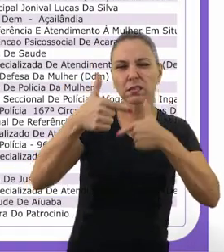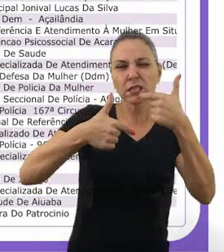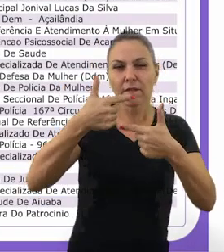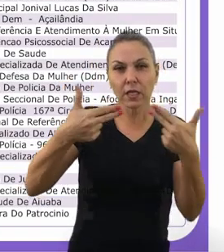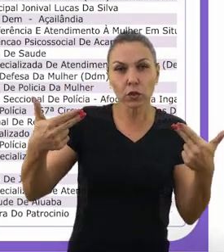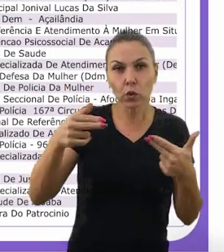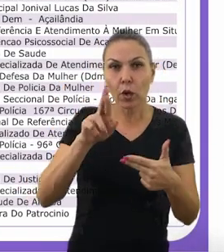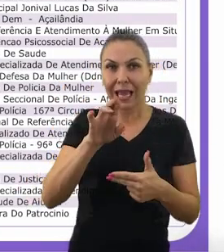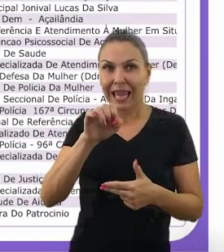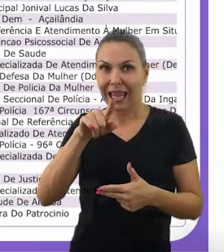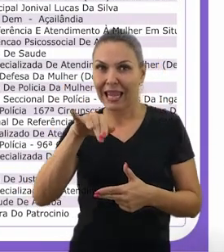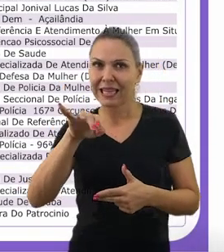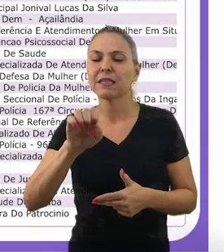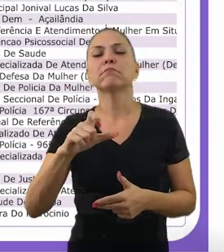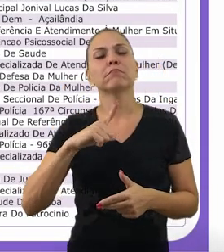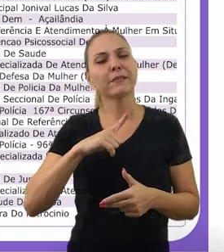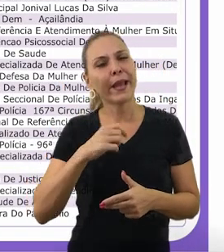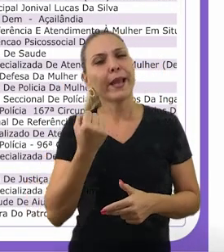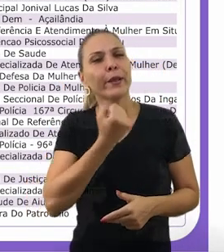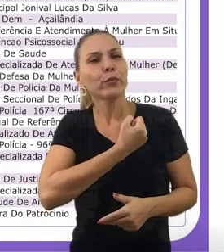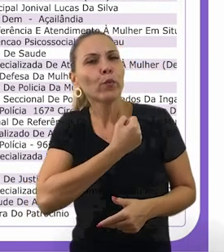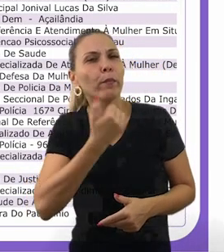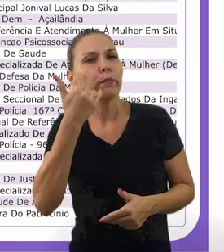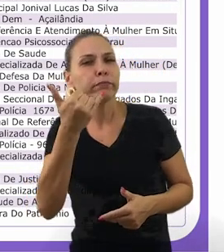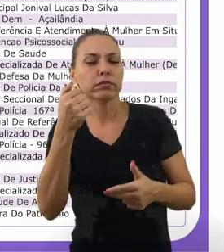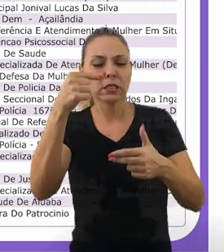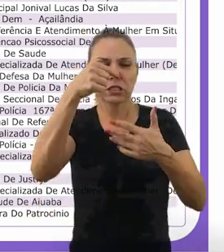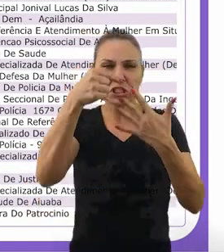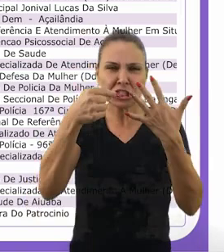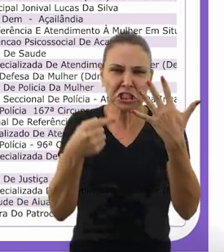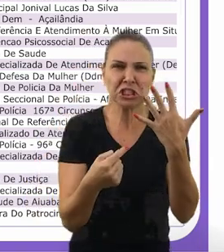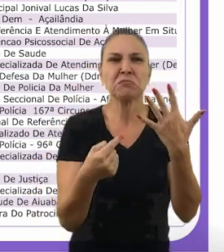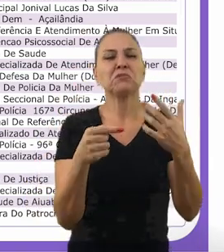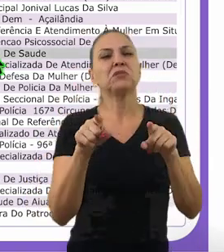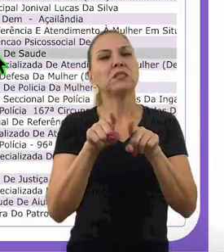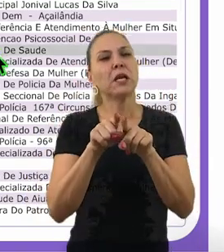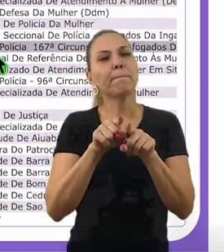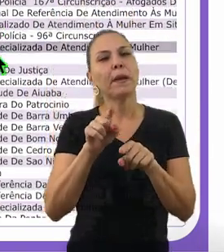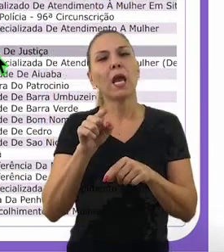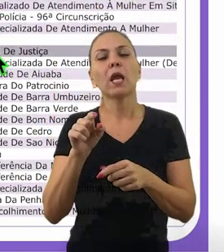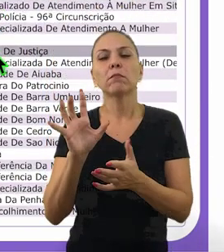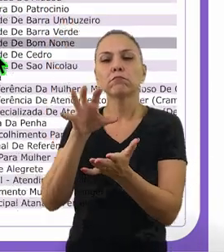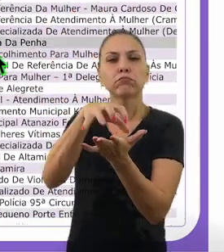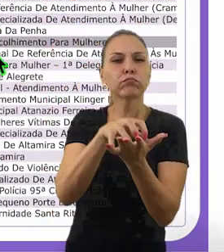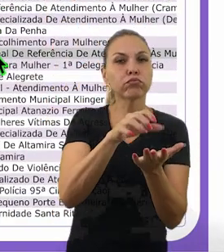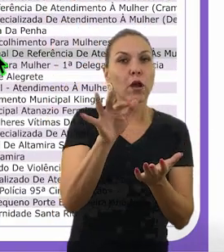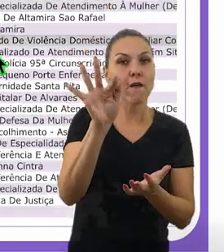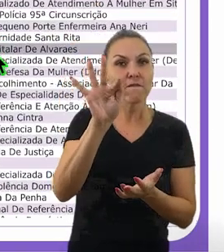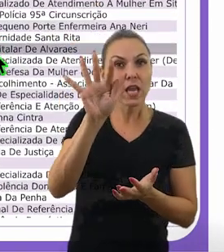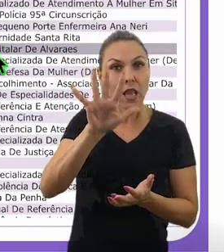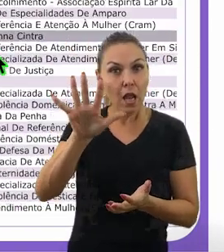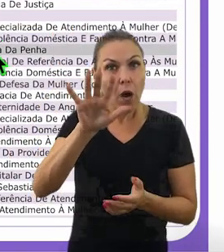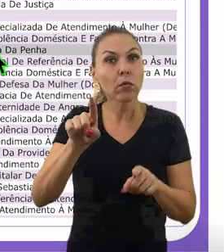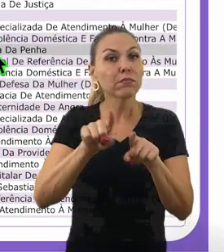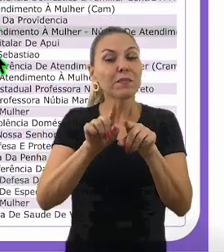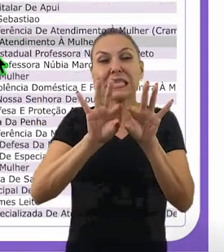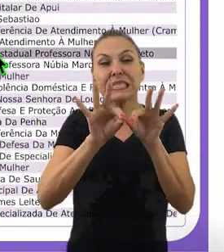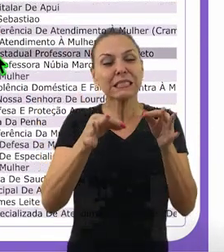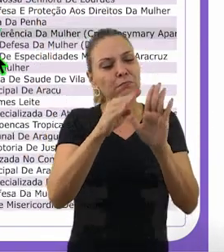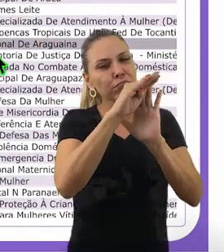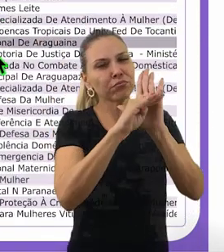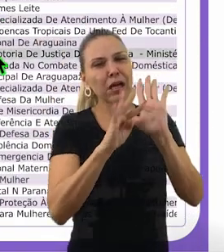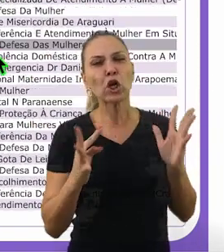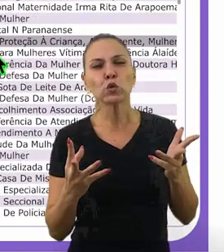encontra dados como o número de serviços por tipo, serviços por unidade federativa e uma lista simplificada de todos os